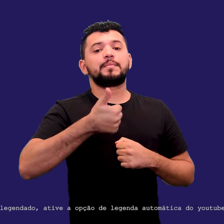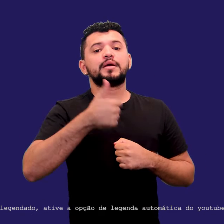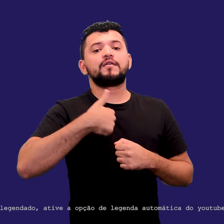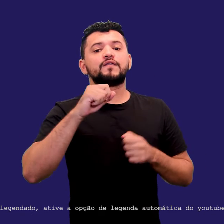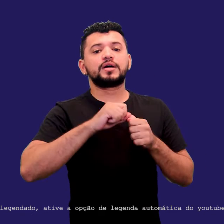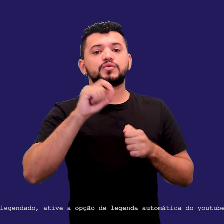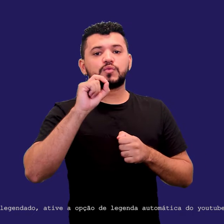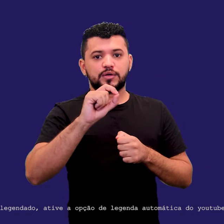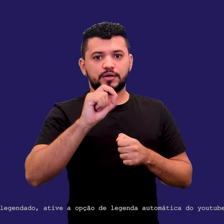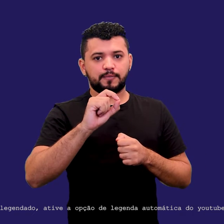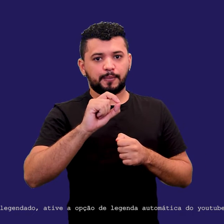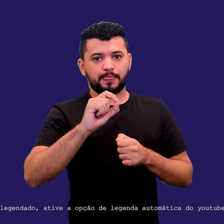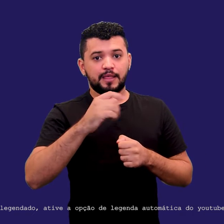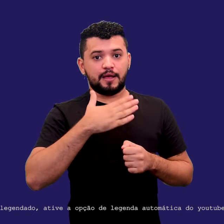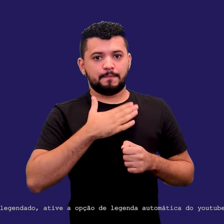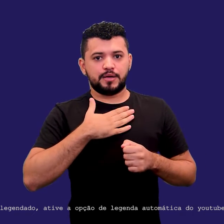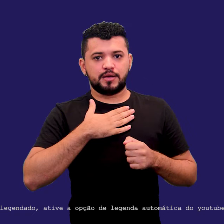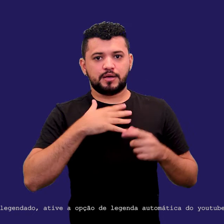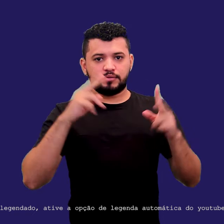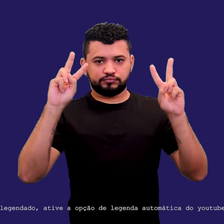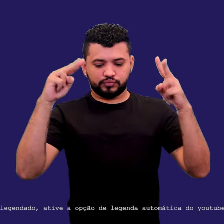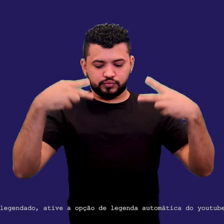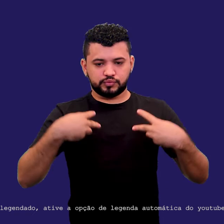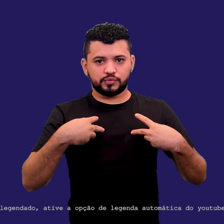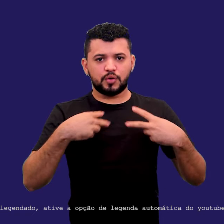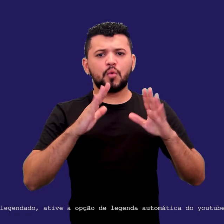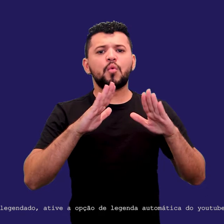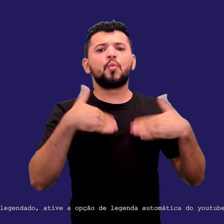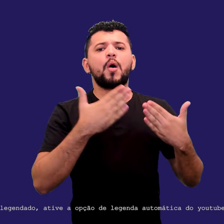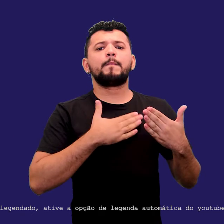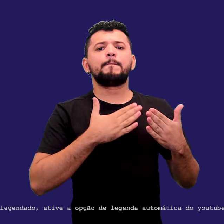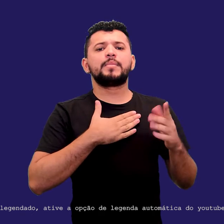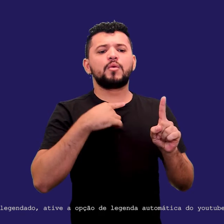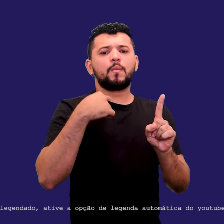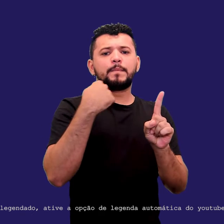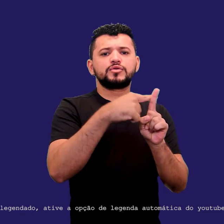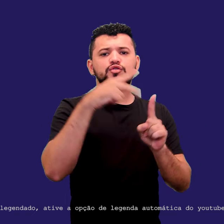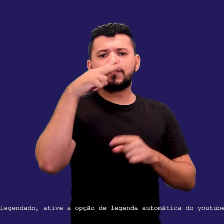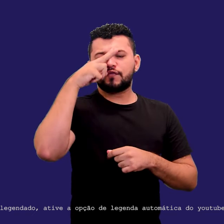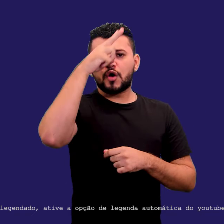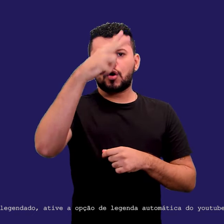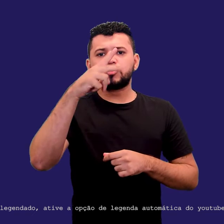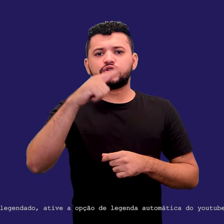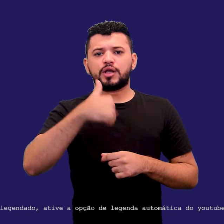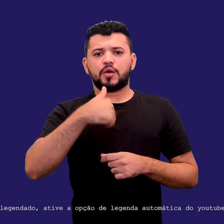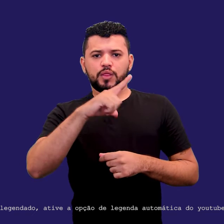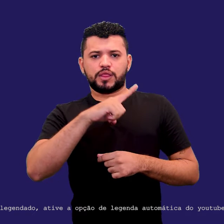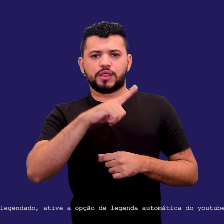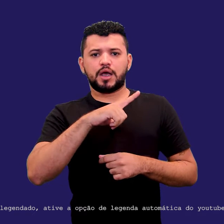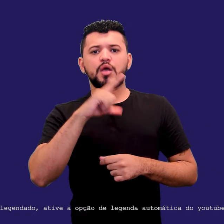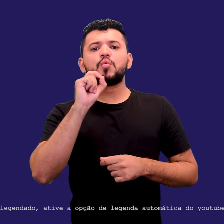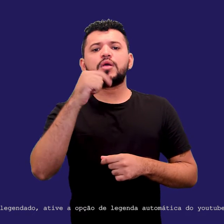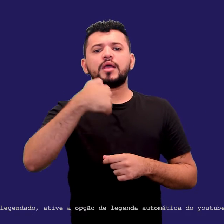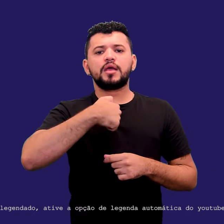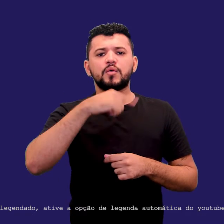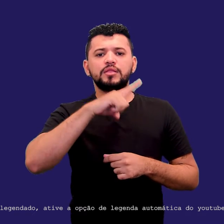no mínimo, a minha análise SWOT, né? Quais são os meus pontos fortes? Quais são os meus pontos fracos? Deixa eu tentar enxergar as ameaças